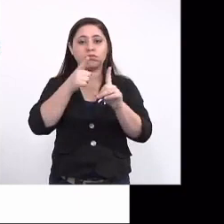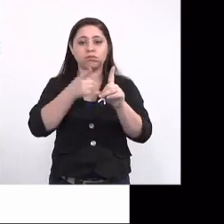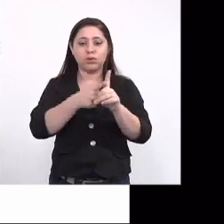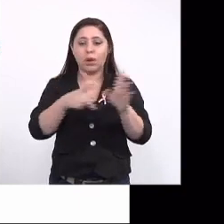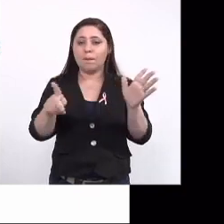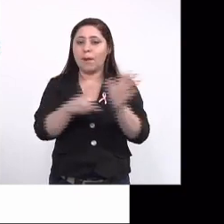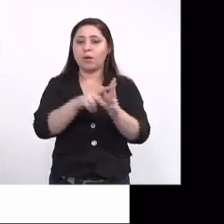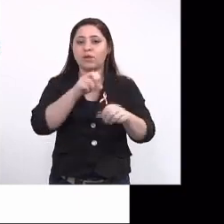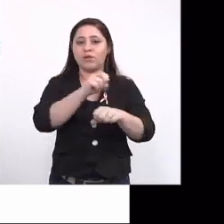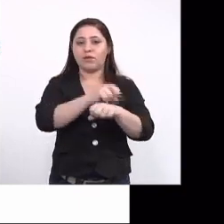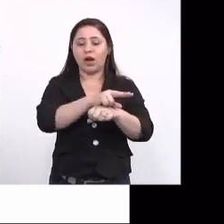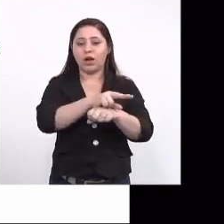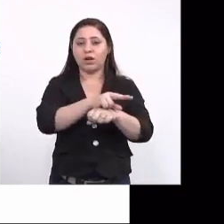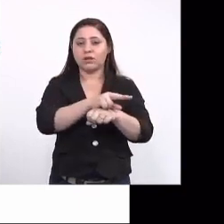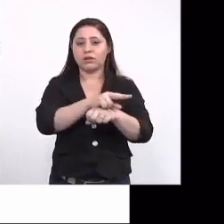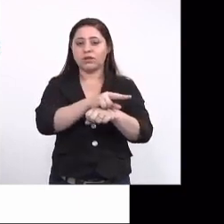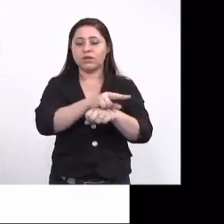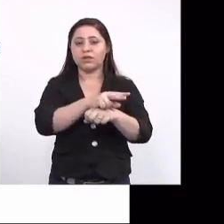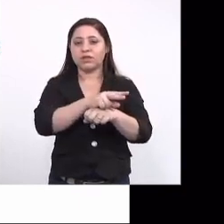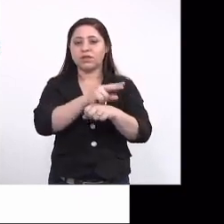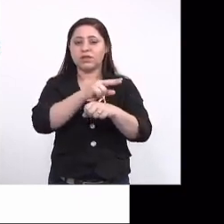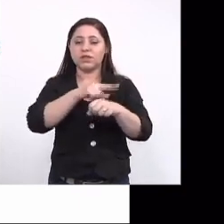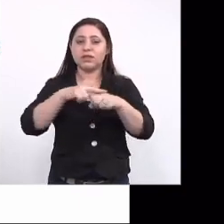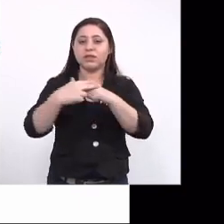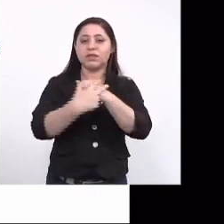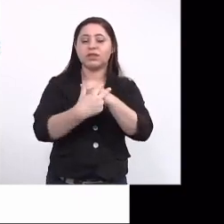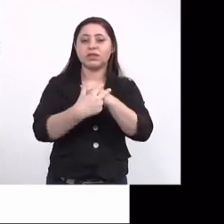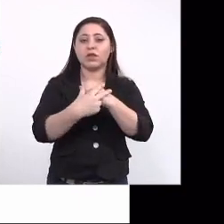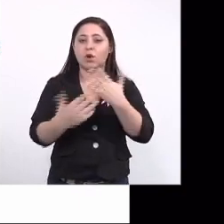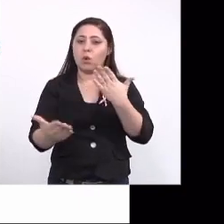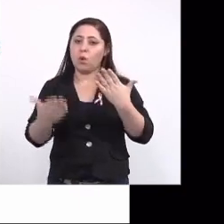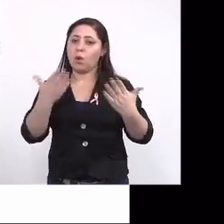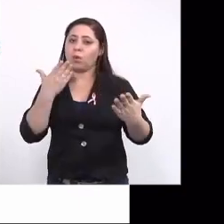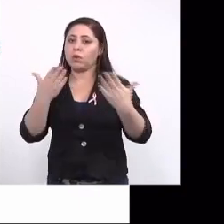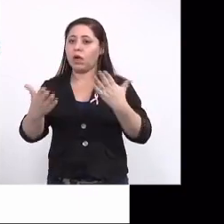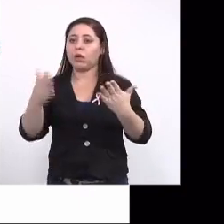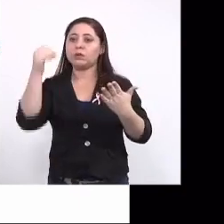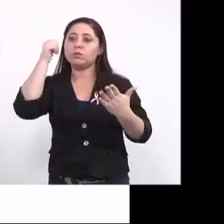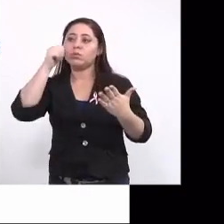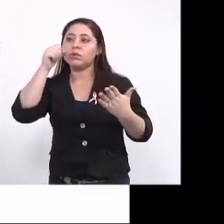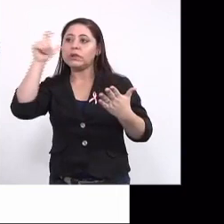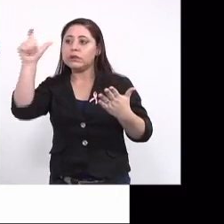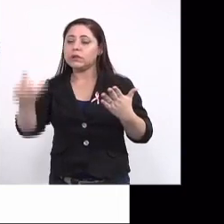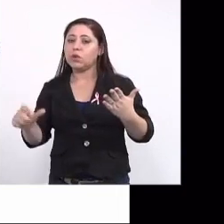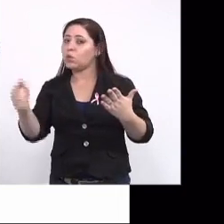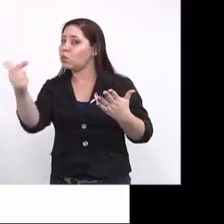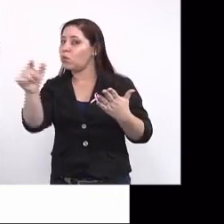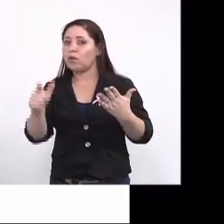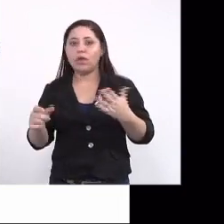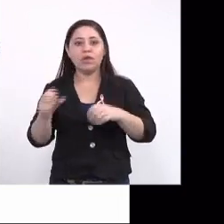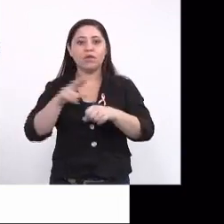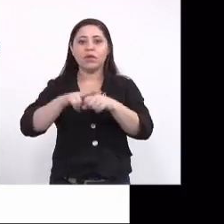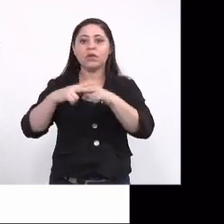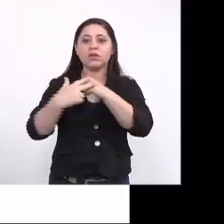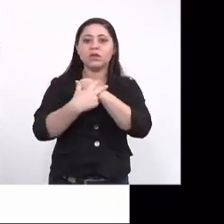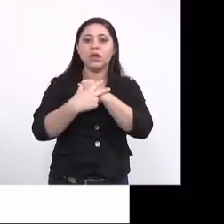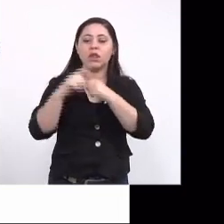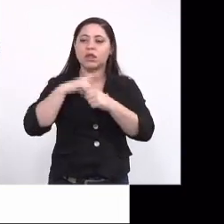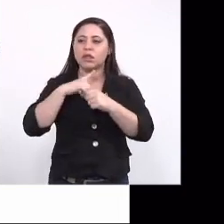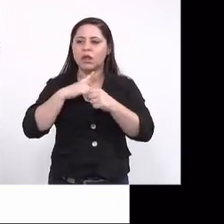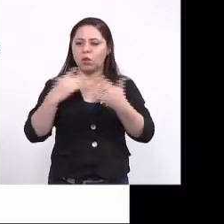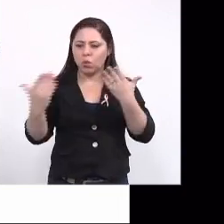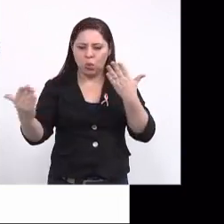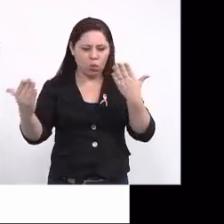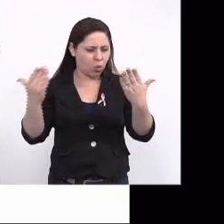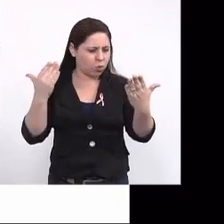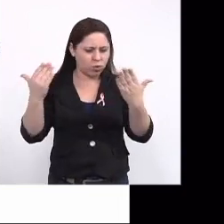Zika e os seus filhos e também a gente precisa comparar com um grupo de mulheres que não teve Zika para saber se, de fato, tem uma relação de